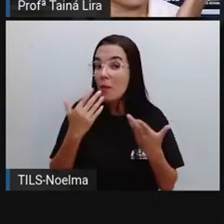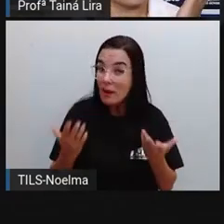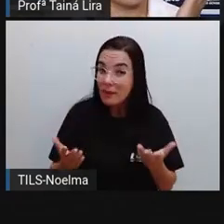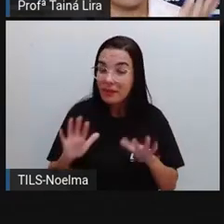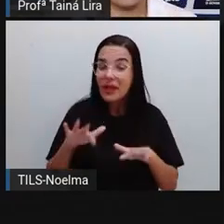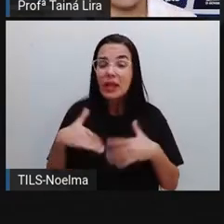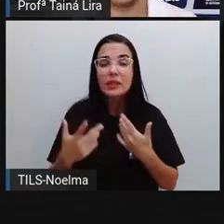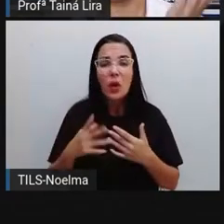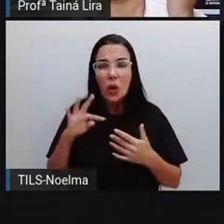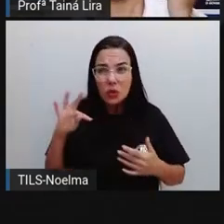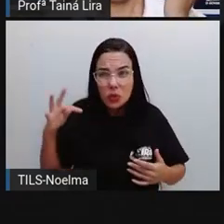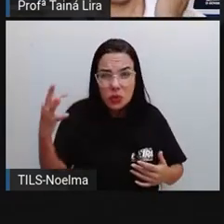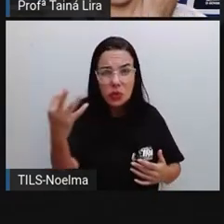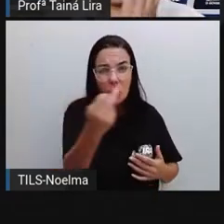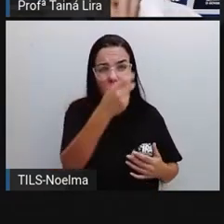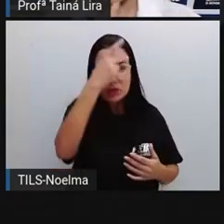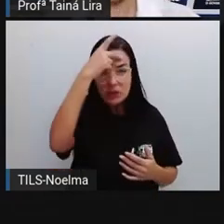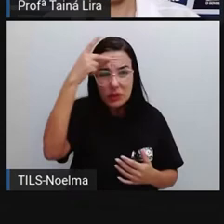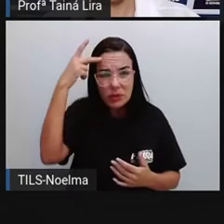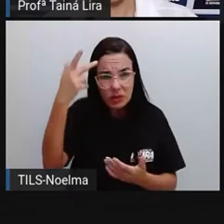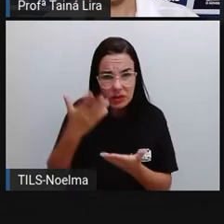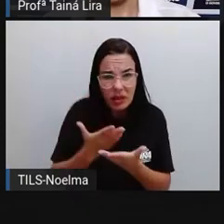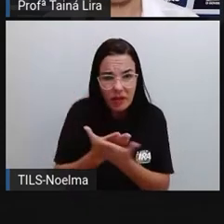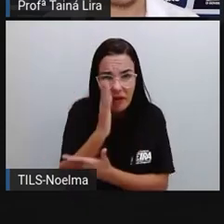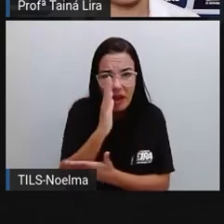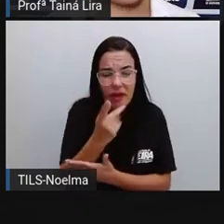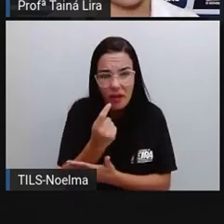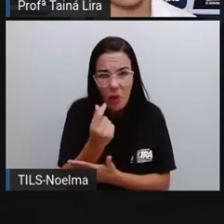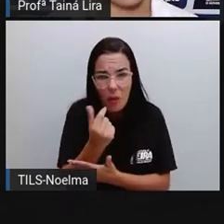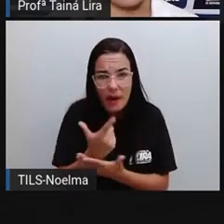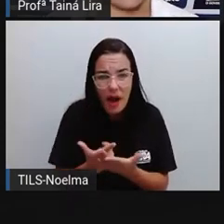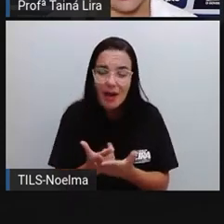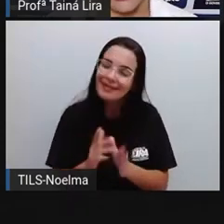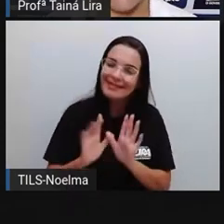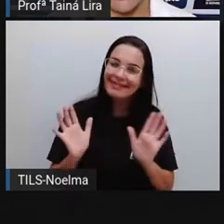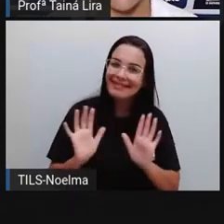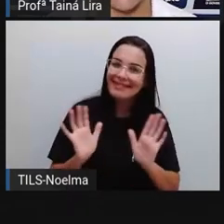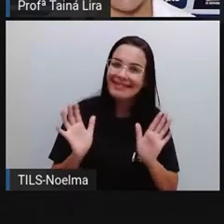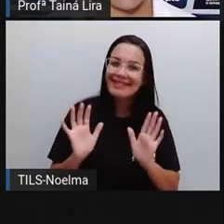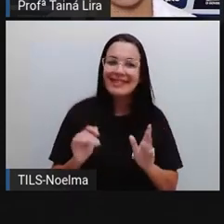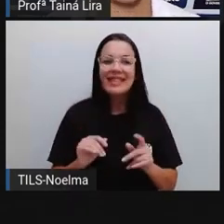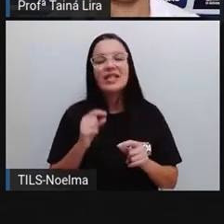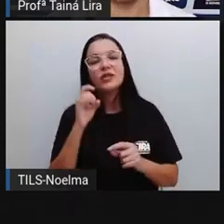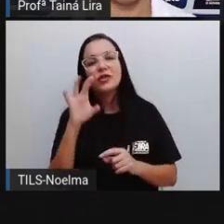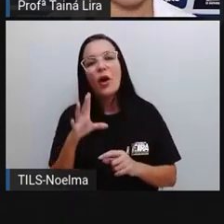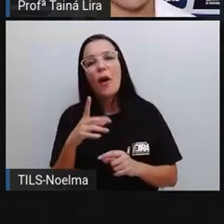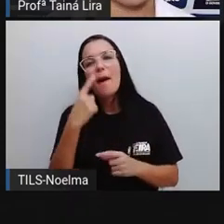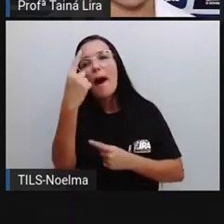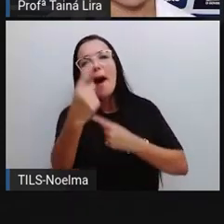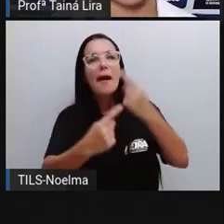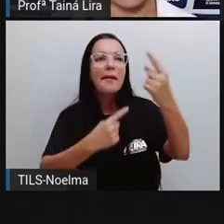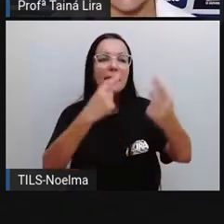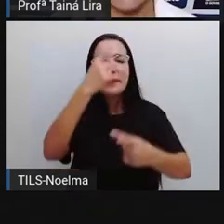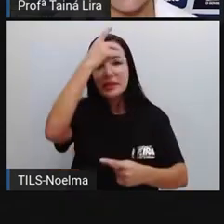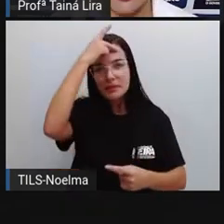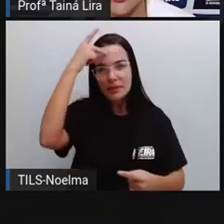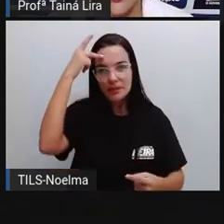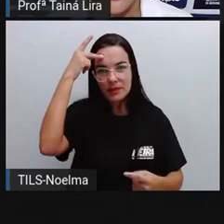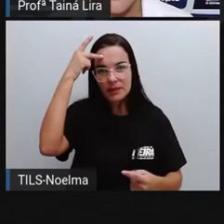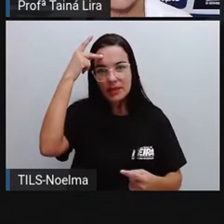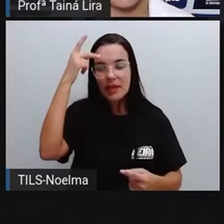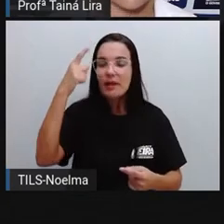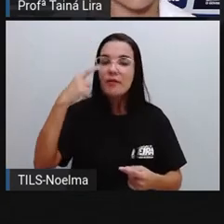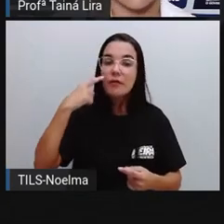quando a pessoa que escreveu esse texto, ela estava ali trabalhando, ela não fez pensando neste